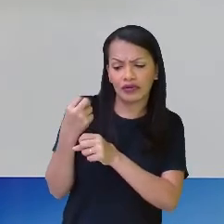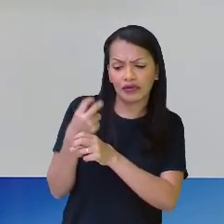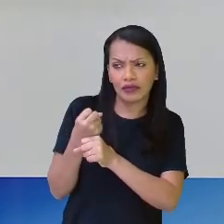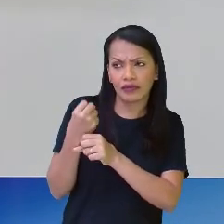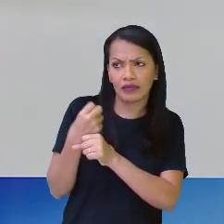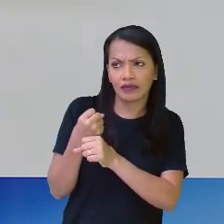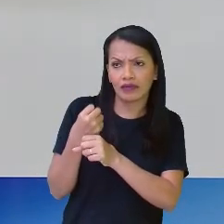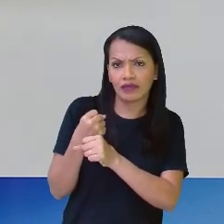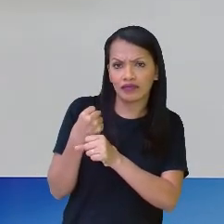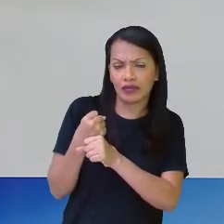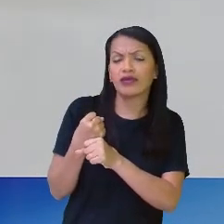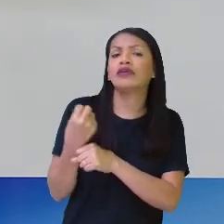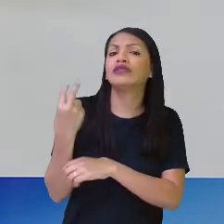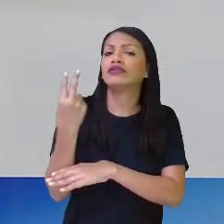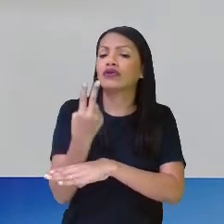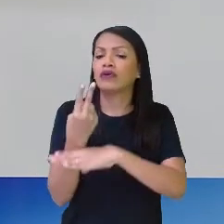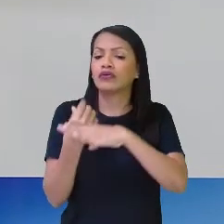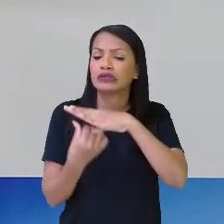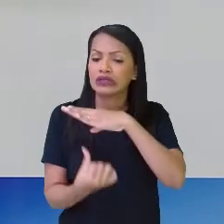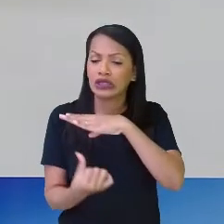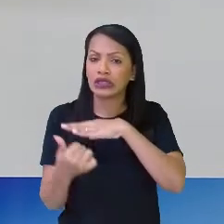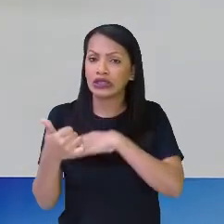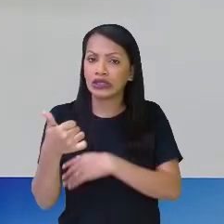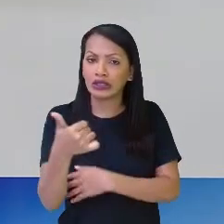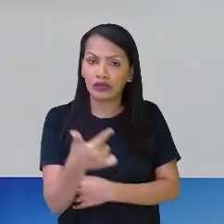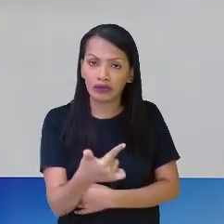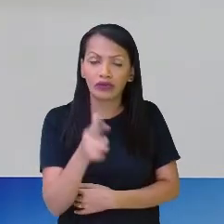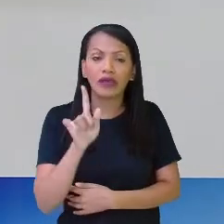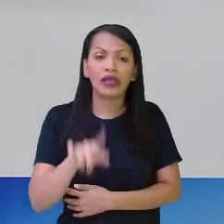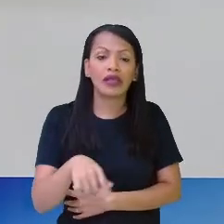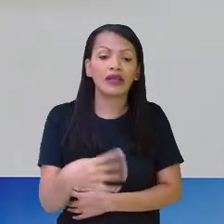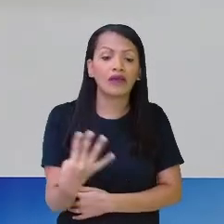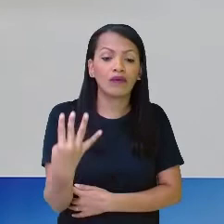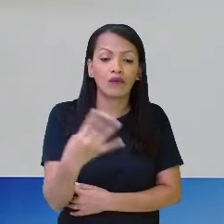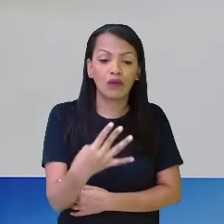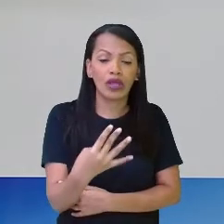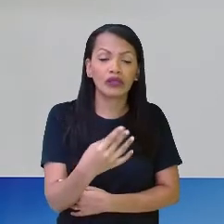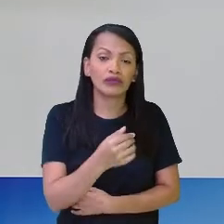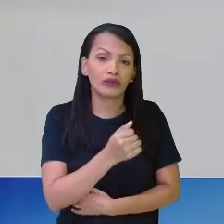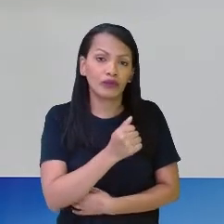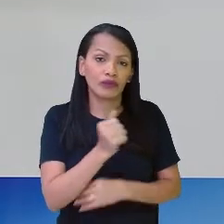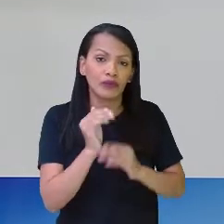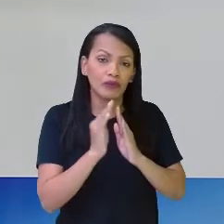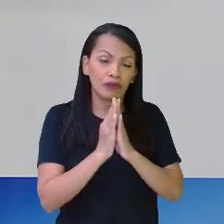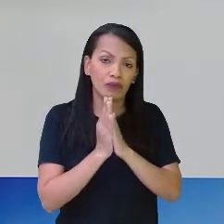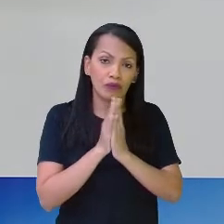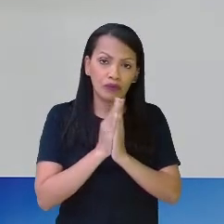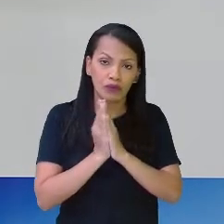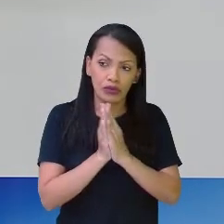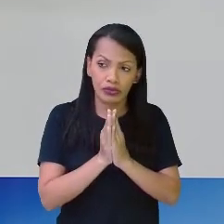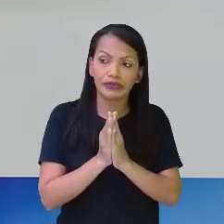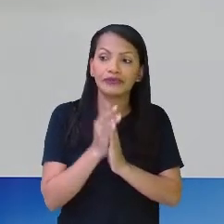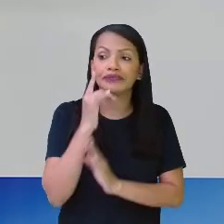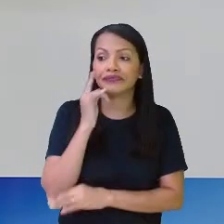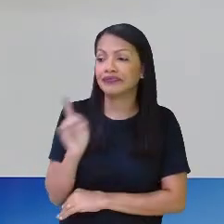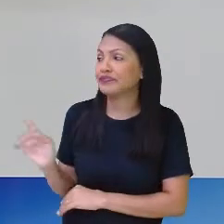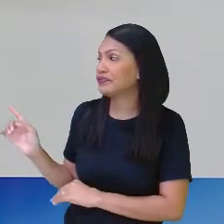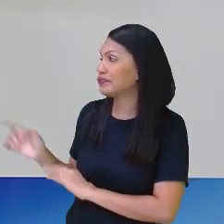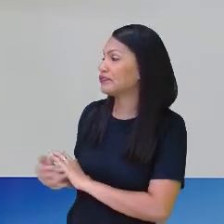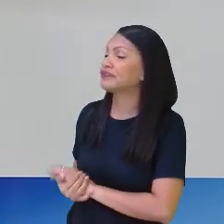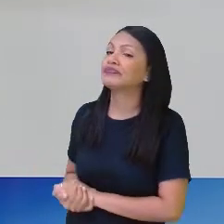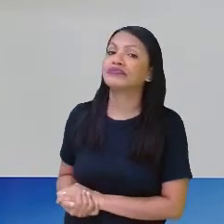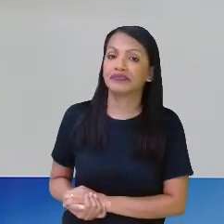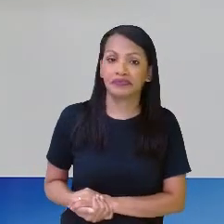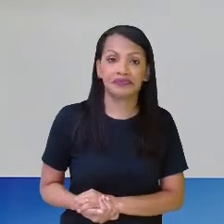sextos de 12 bonecos, são exatamente 4 bonecos, ó. 2, que é de 1 sexto, mais 2